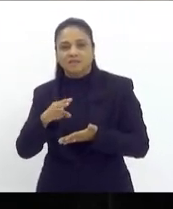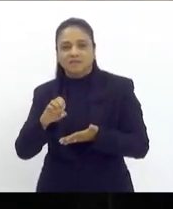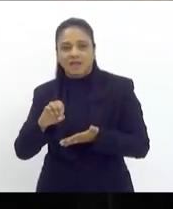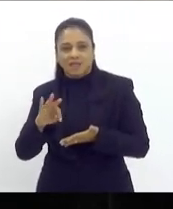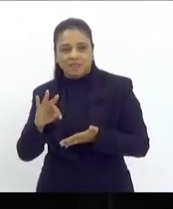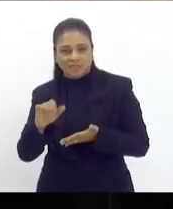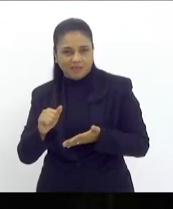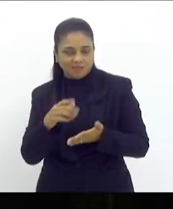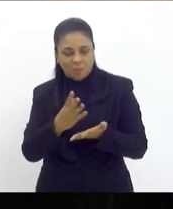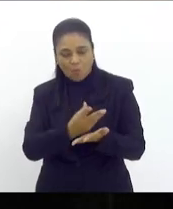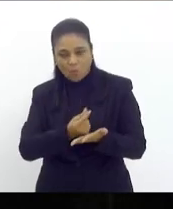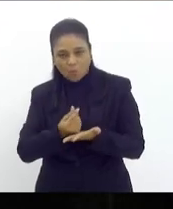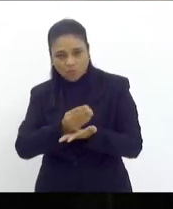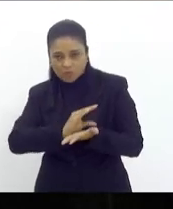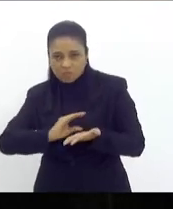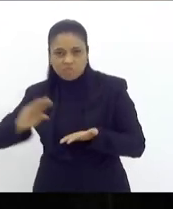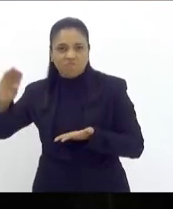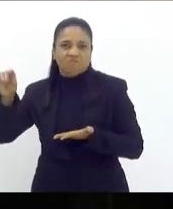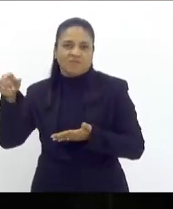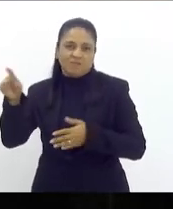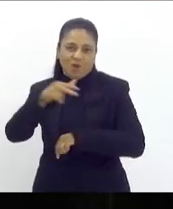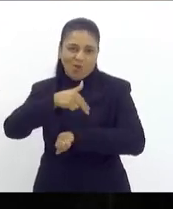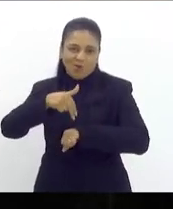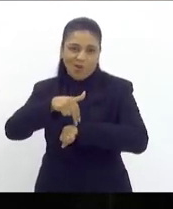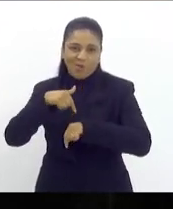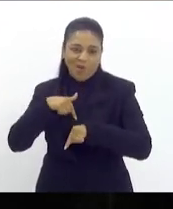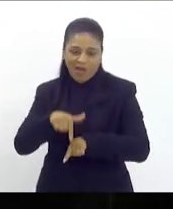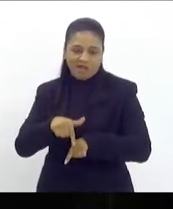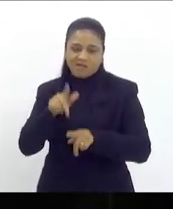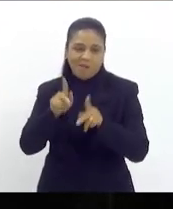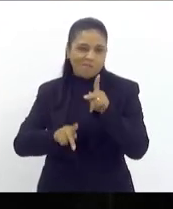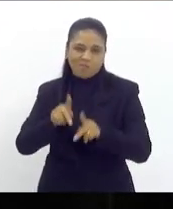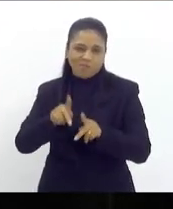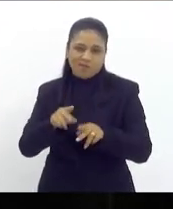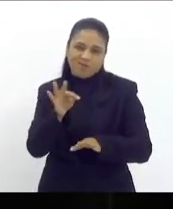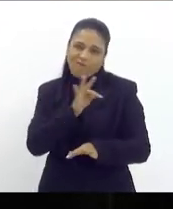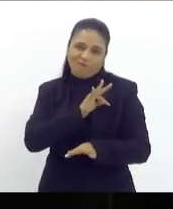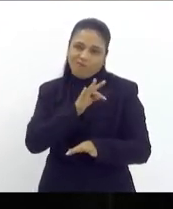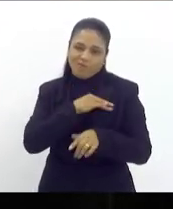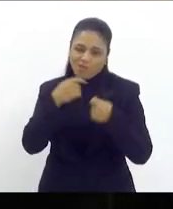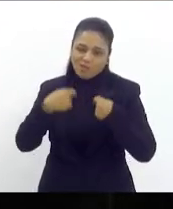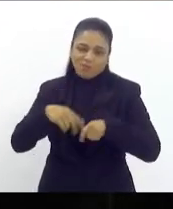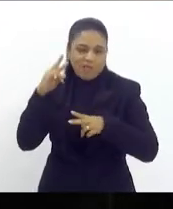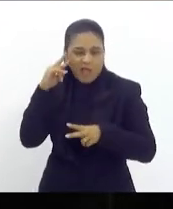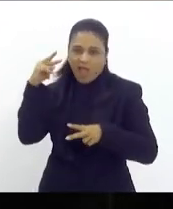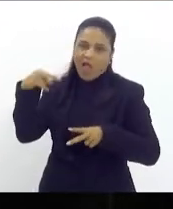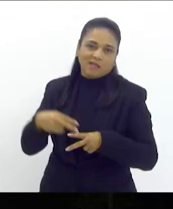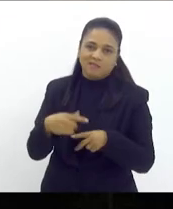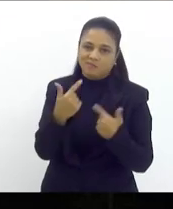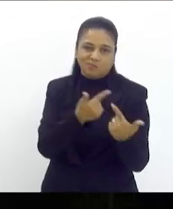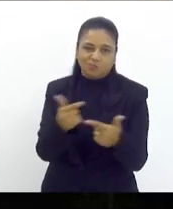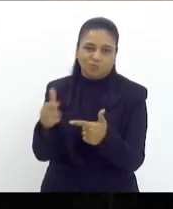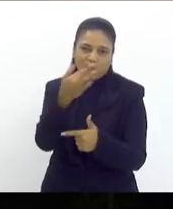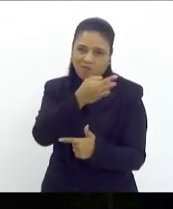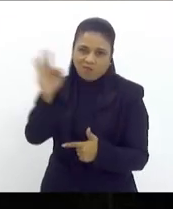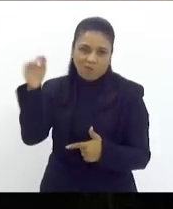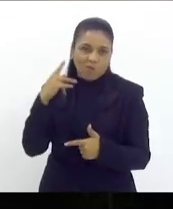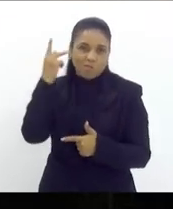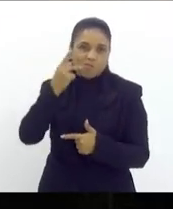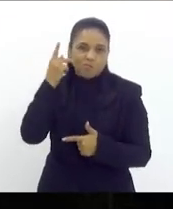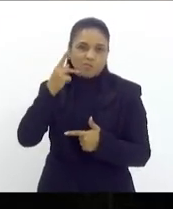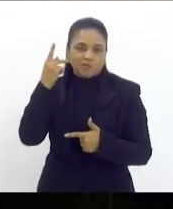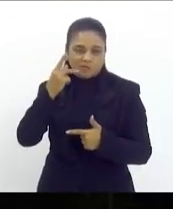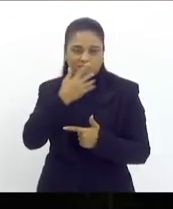relevância exatamente aquilo que a população fluminense precisa que é políticas públicas de